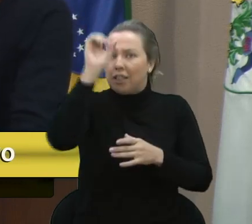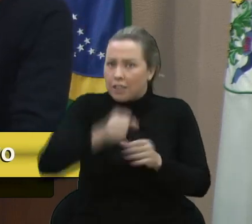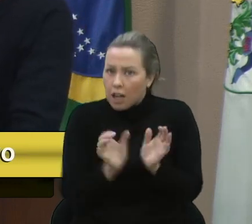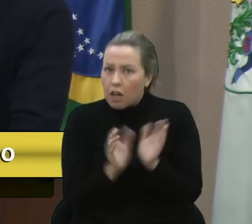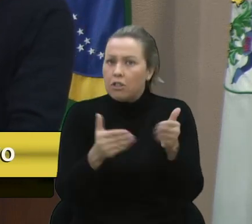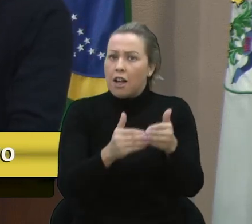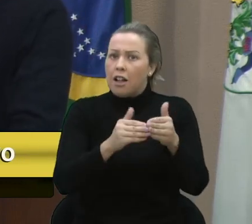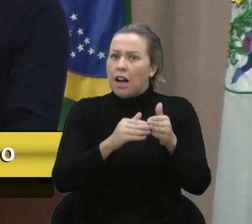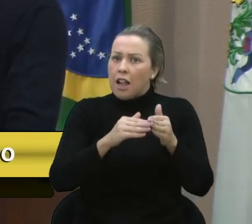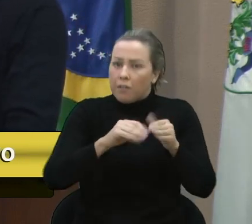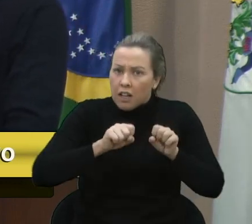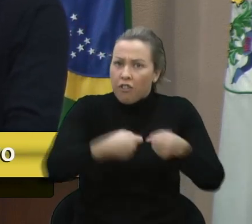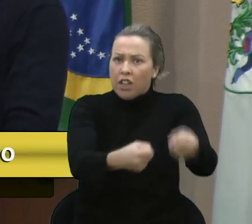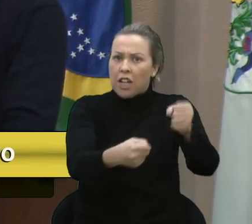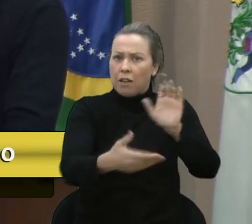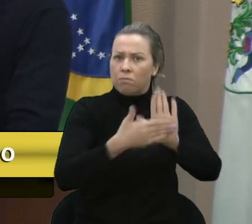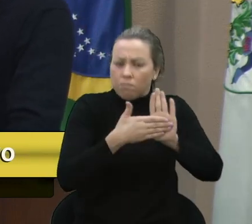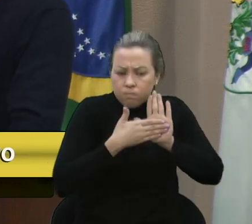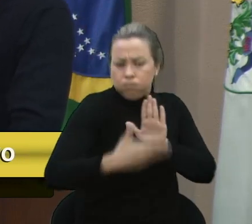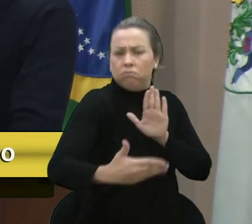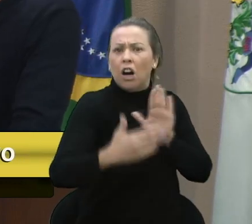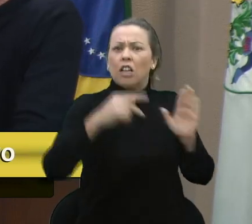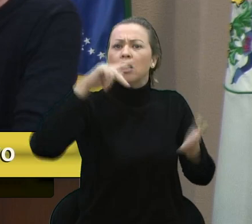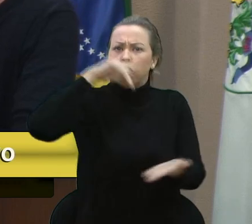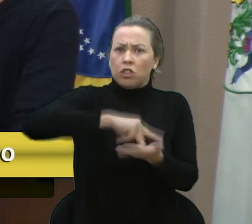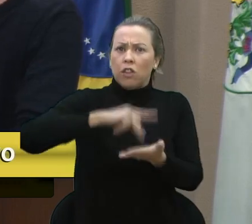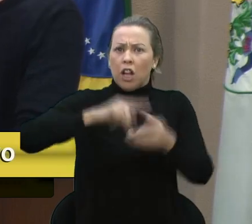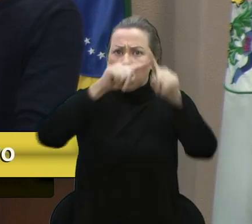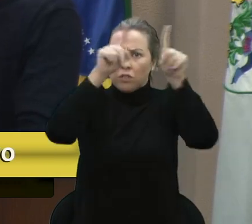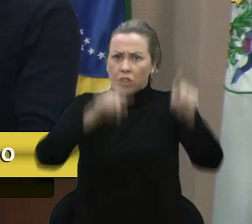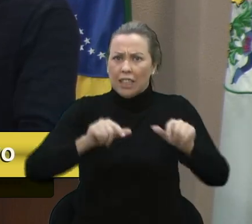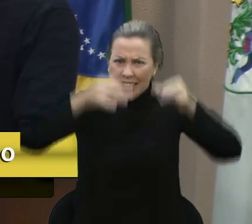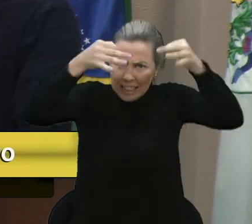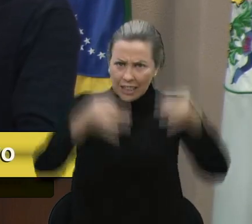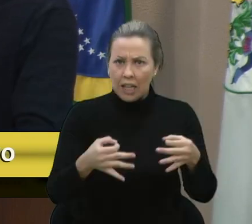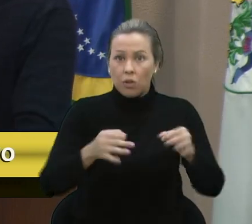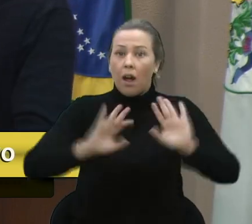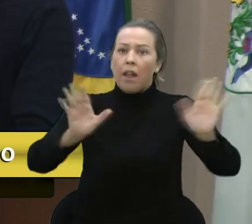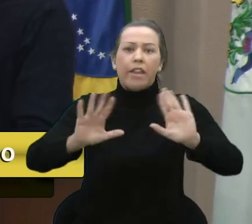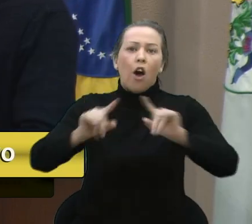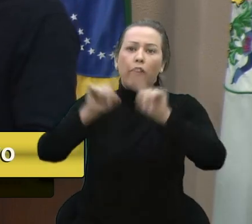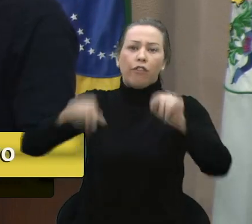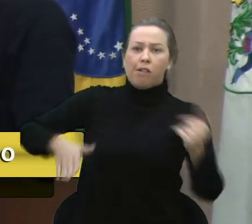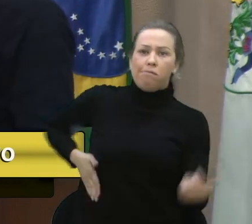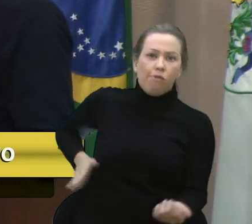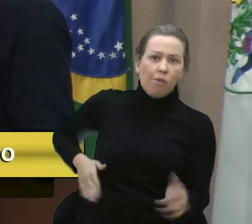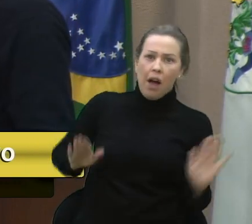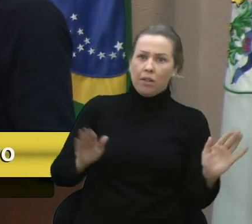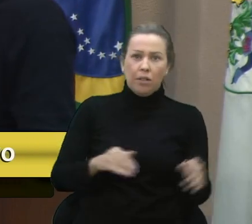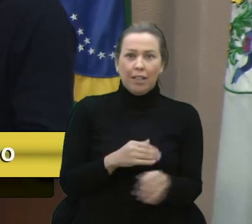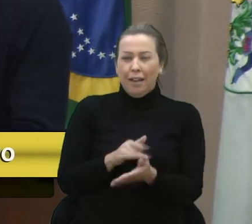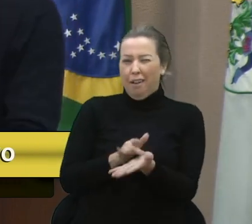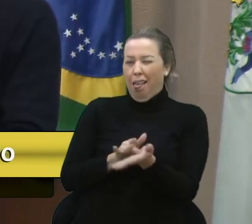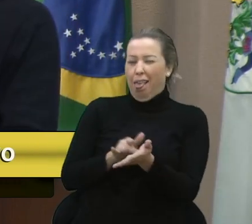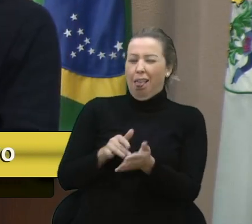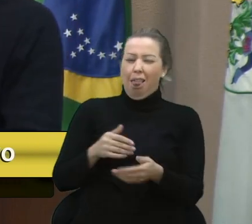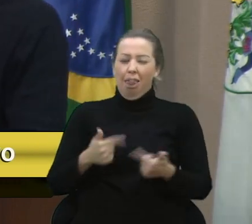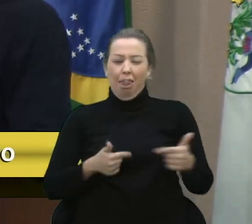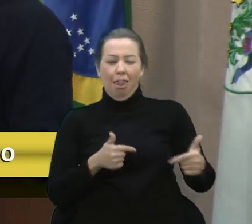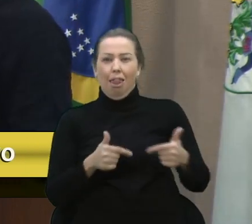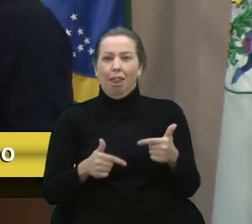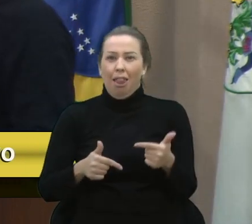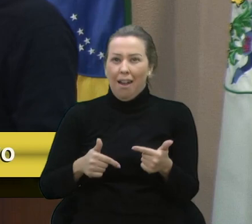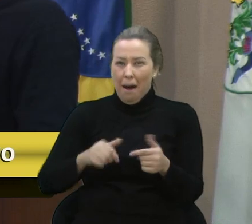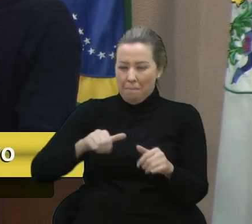verdadeiramente os funcionários, os trabalhadores que trabalham, não os que sabem, Fantinel, os que fingem ali, quase fazer